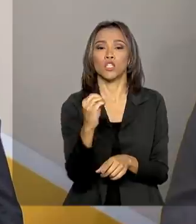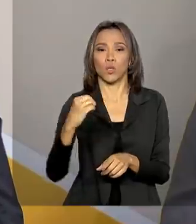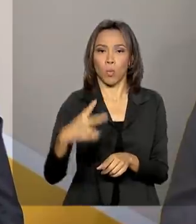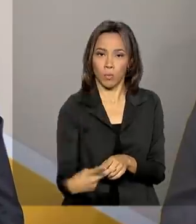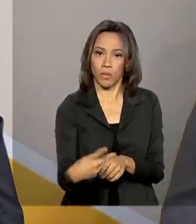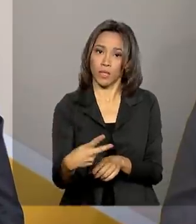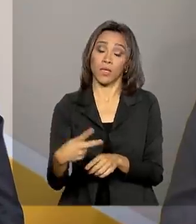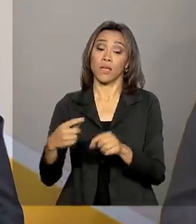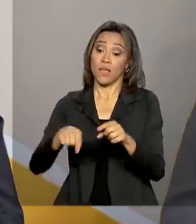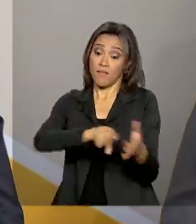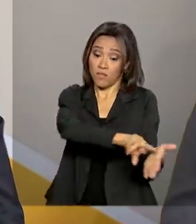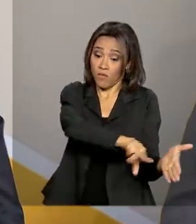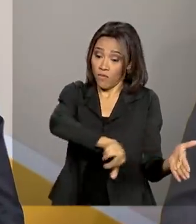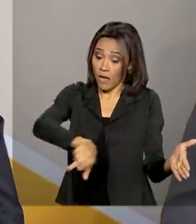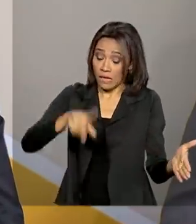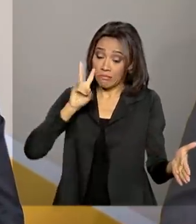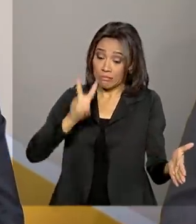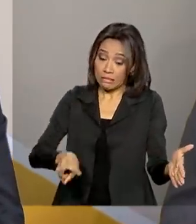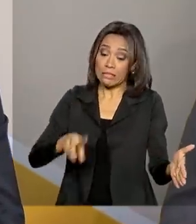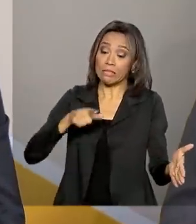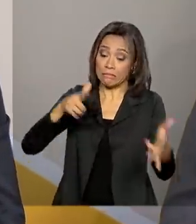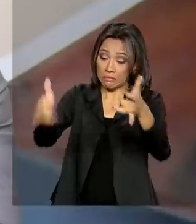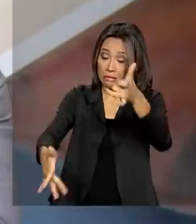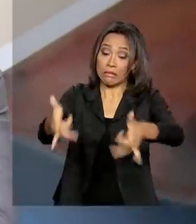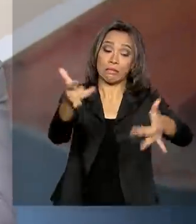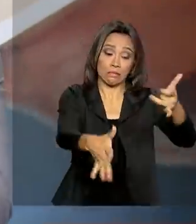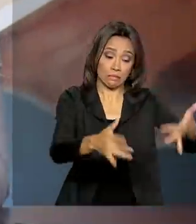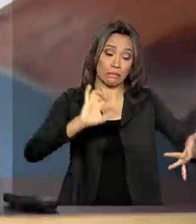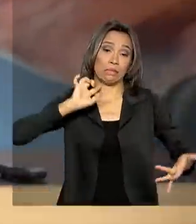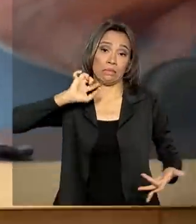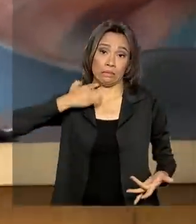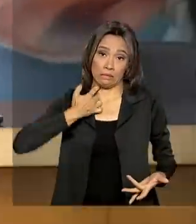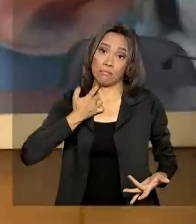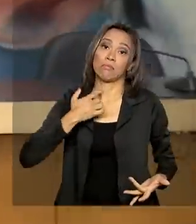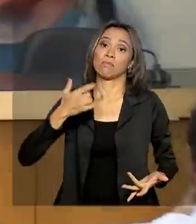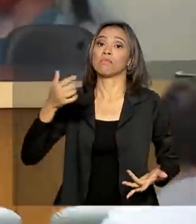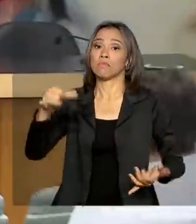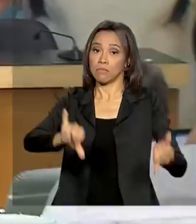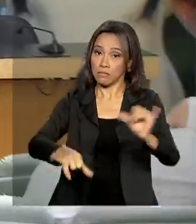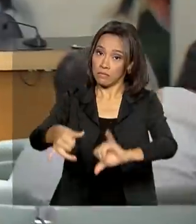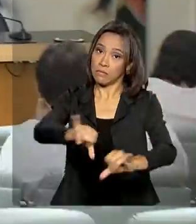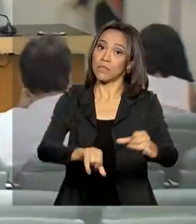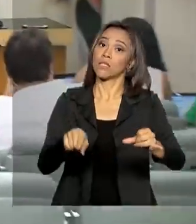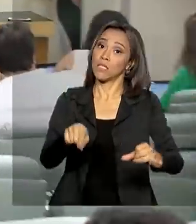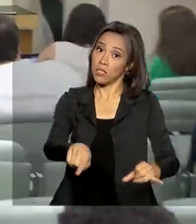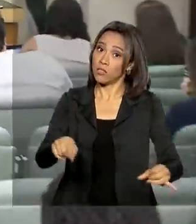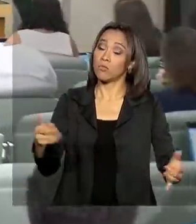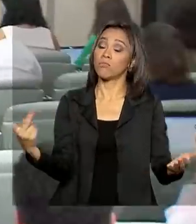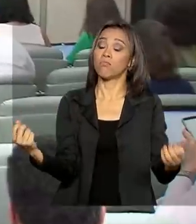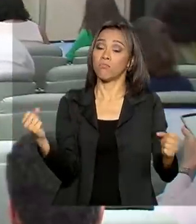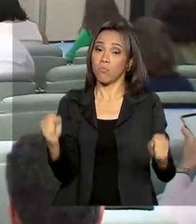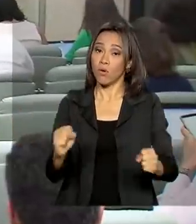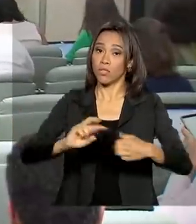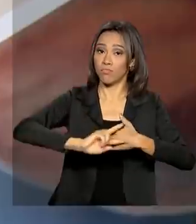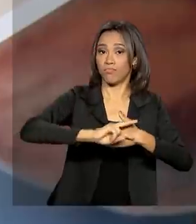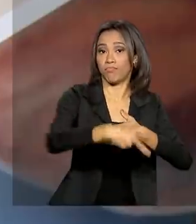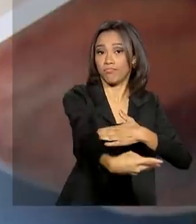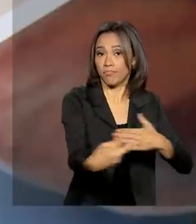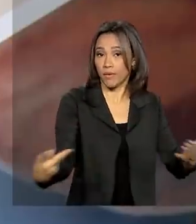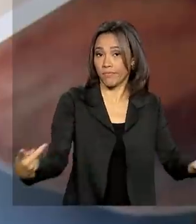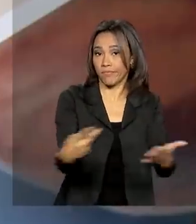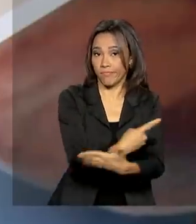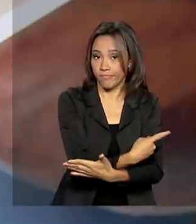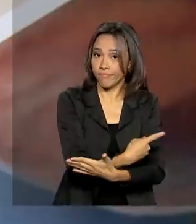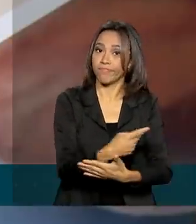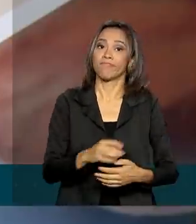diferentes tanques apresentaram contaminação, o que pode significar uma intoxicação sistêmica na fábrica. A gente